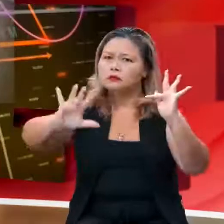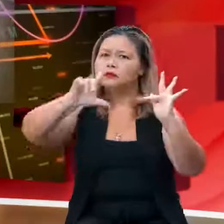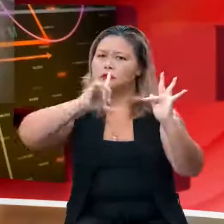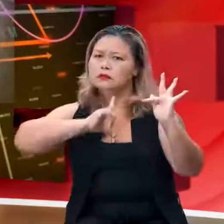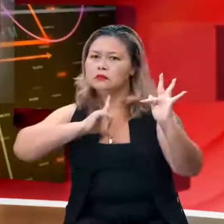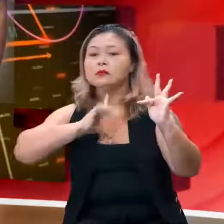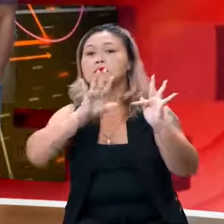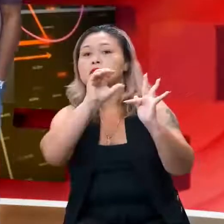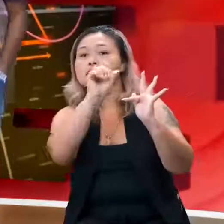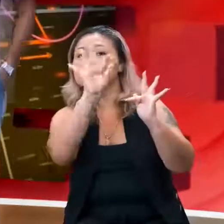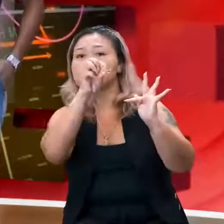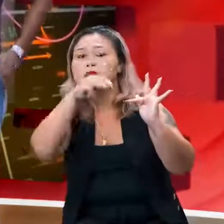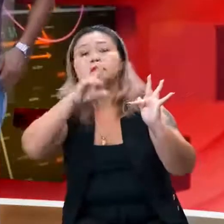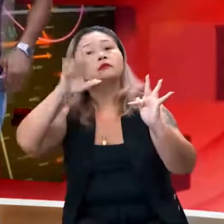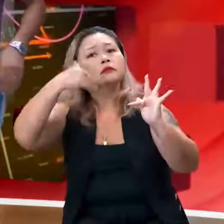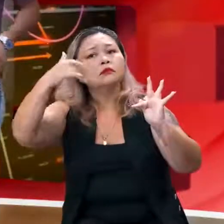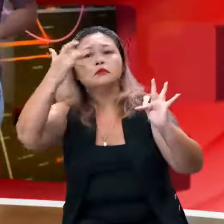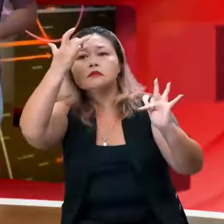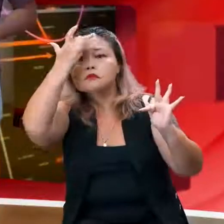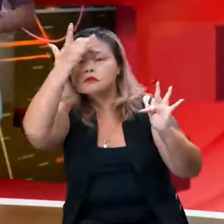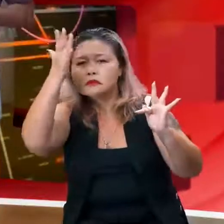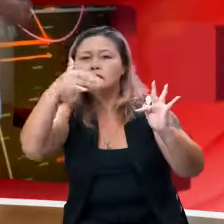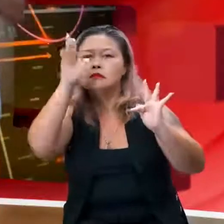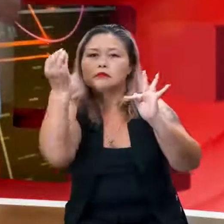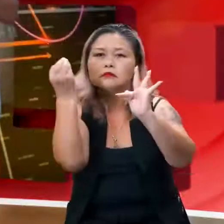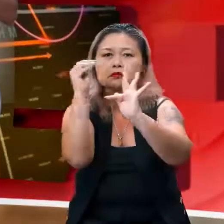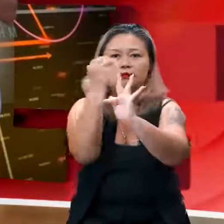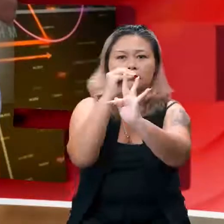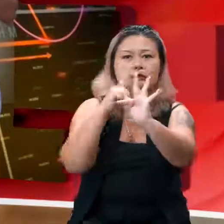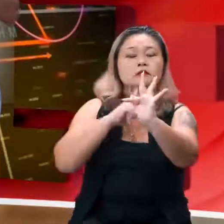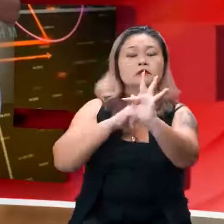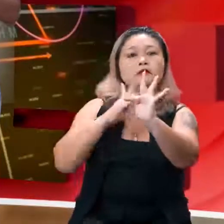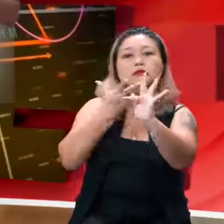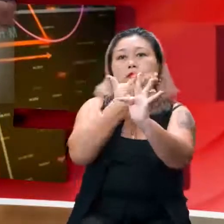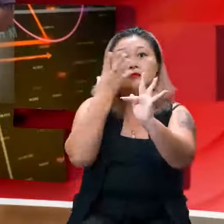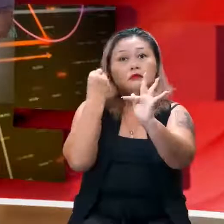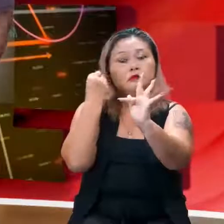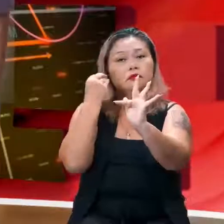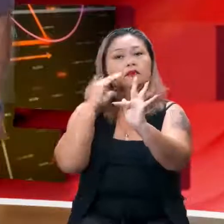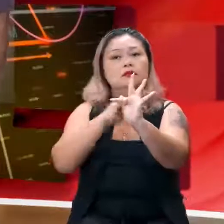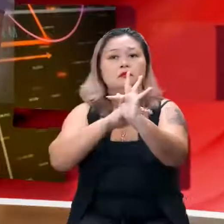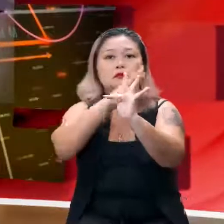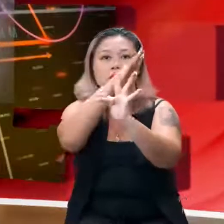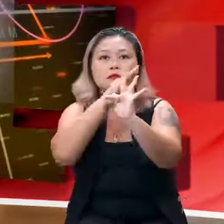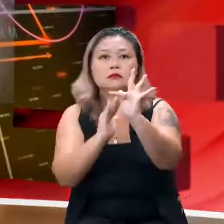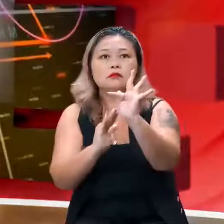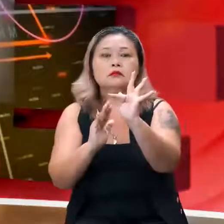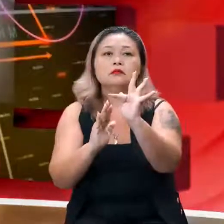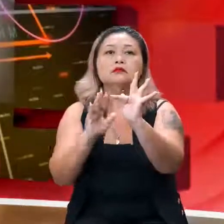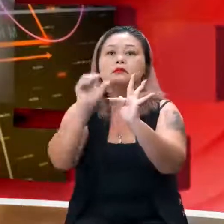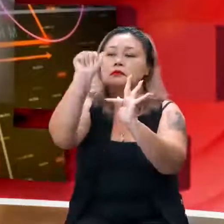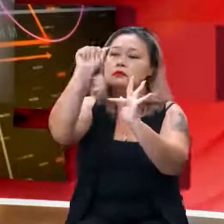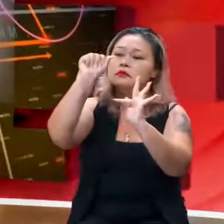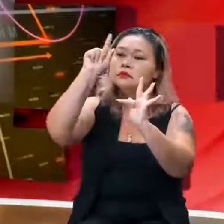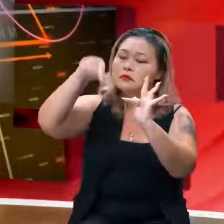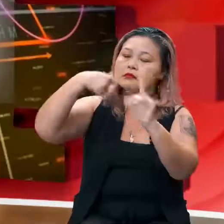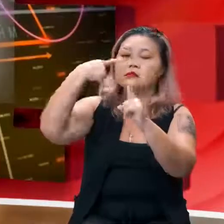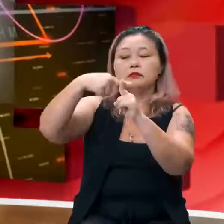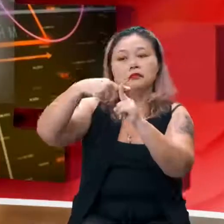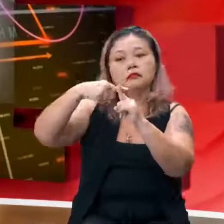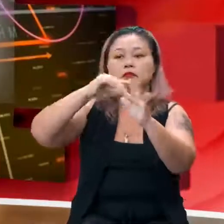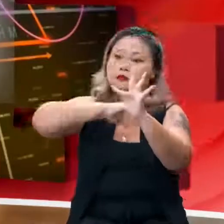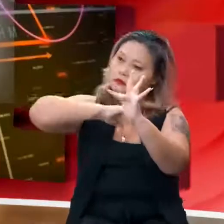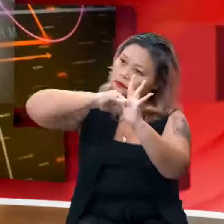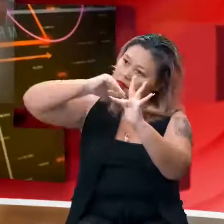afim, mais fácil vai ser de construir o gráfico. É verdade. As informações, esqueci, né? Nós vimos que é crescente. A já sabe que o A é positivo, então ela vai crescer no